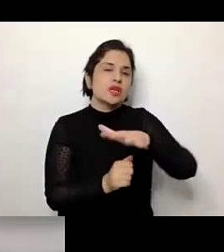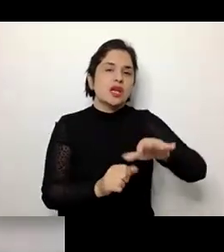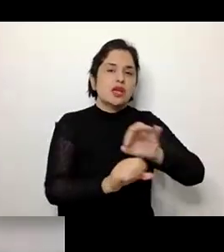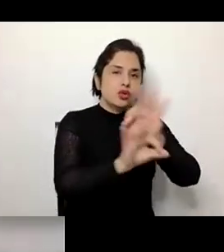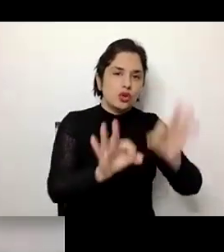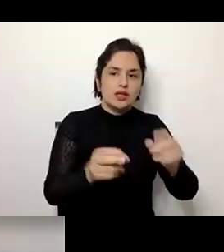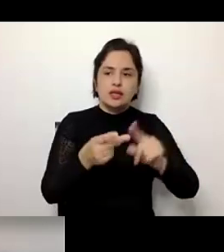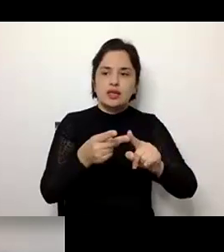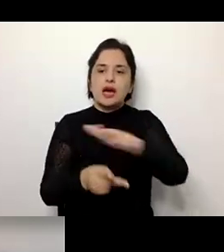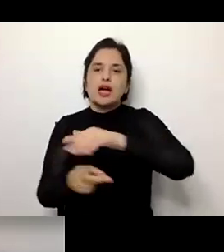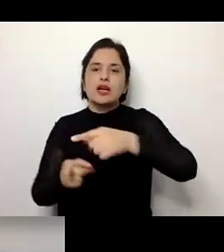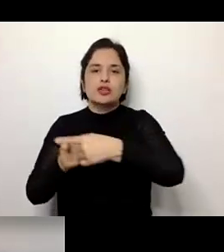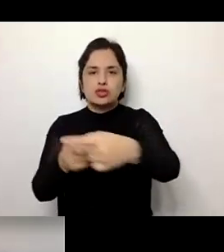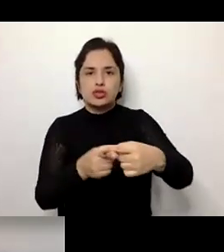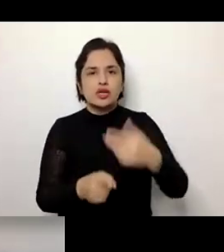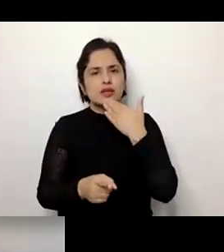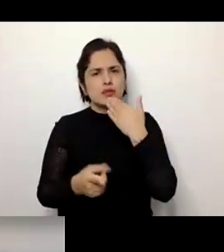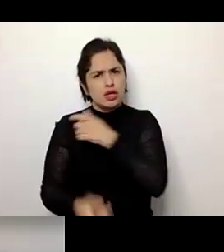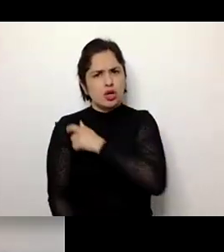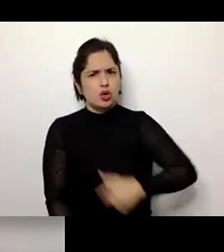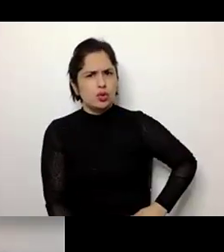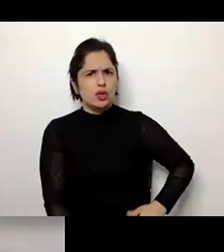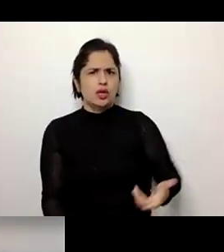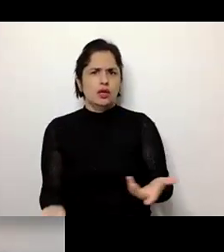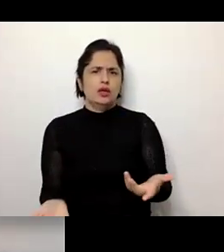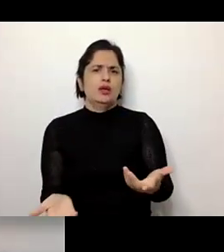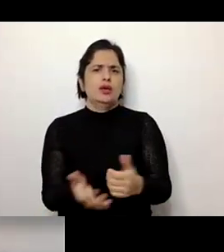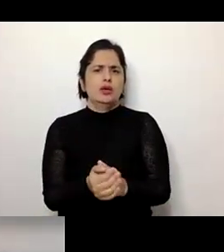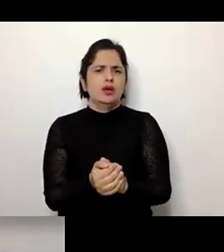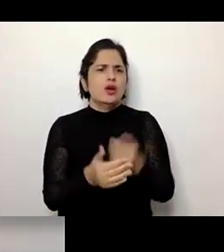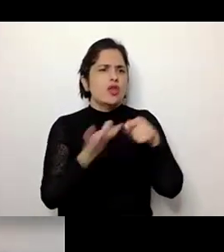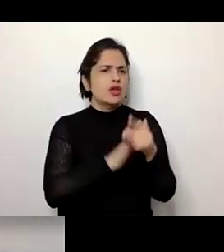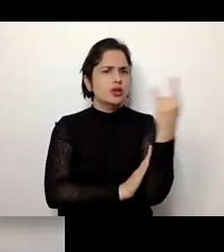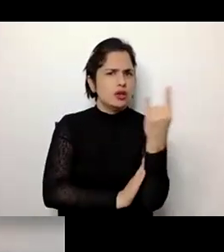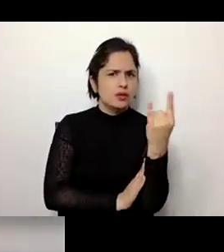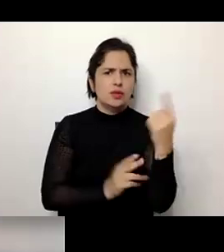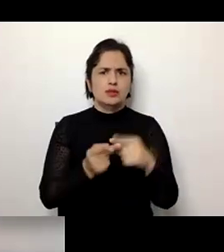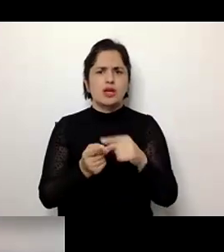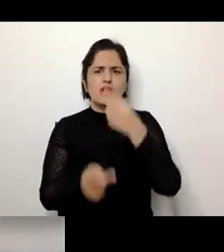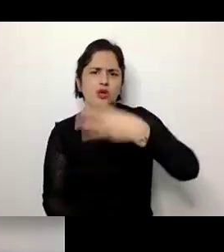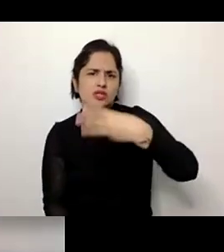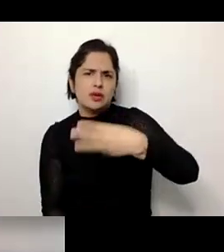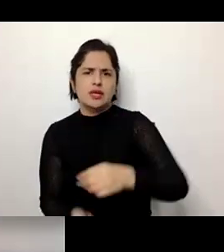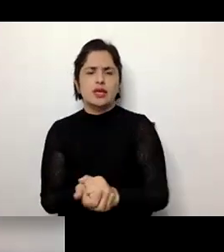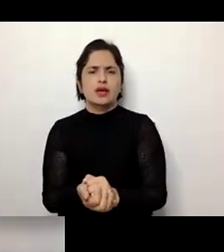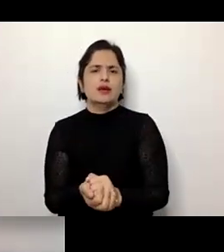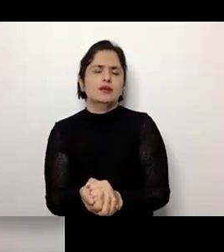social, quanto também no governo como um todo, na minha cidade, no meu município, para tentar